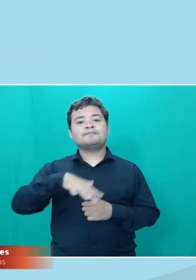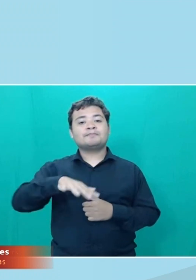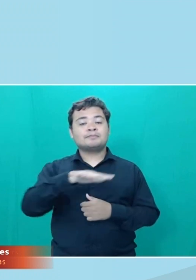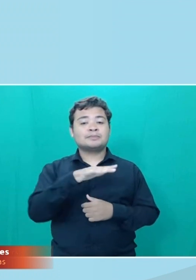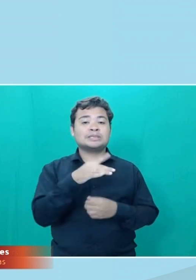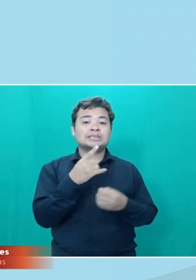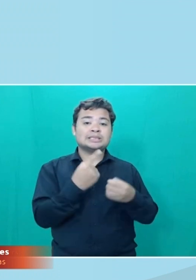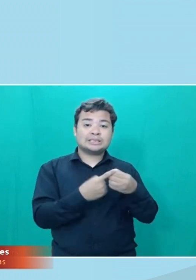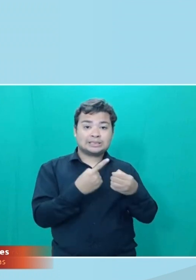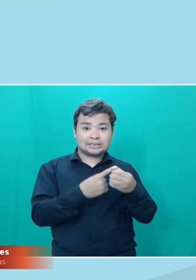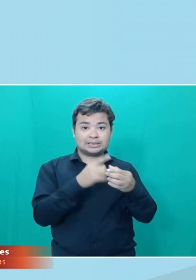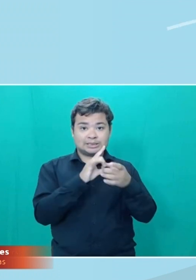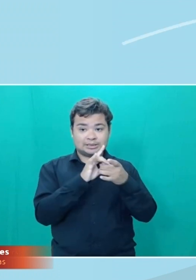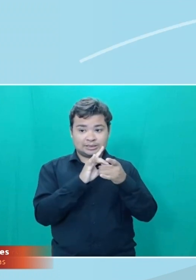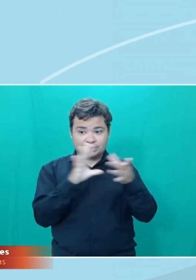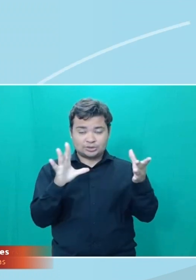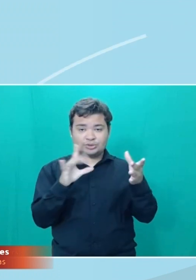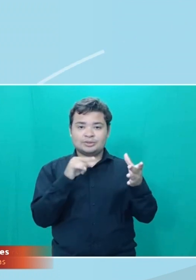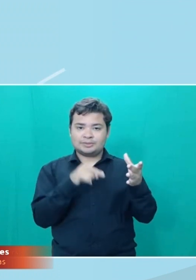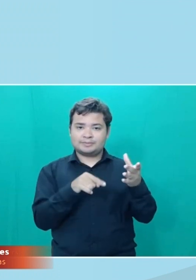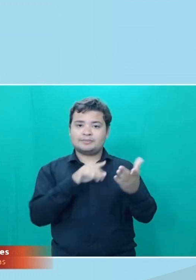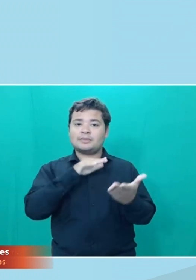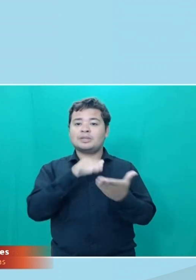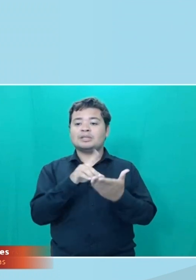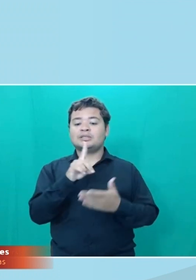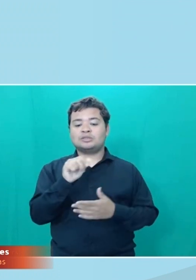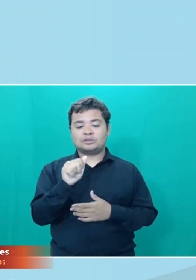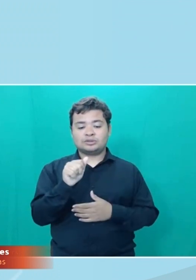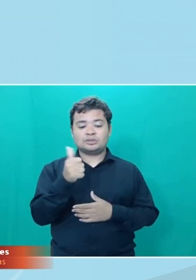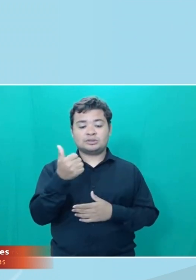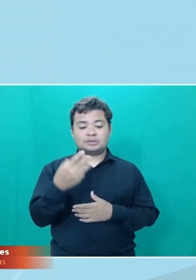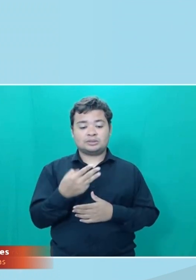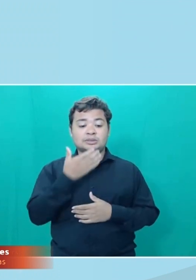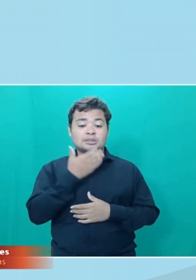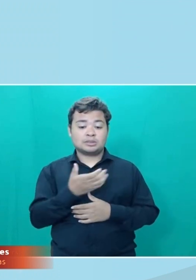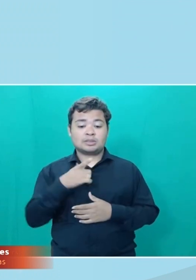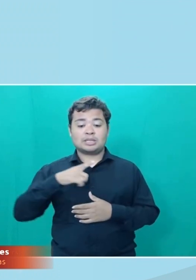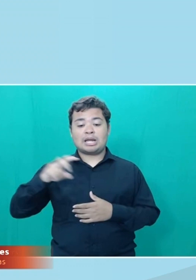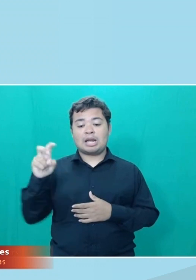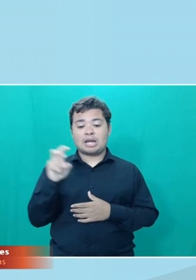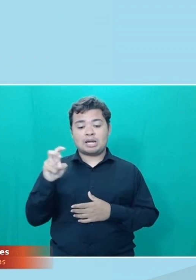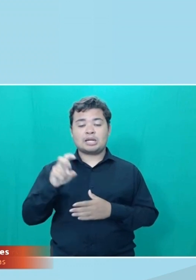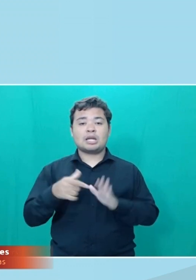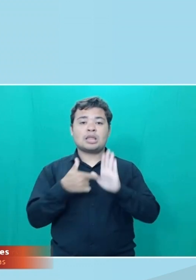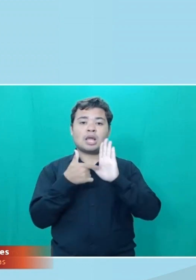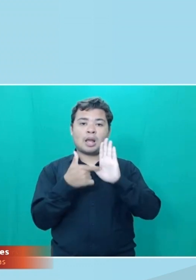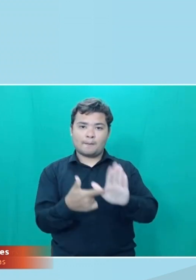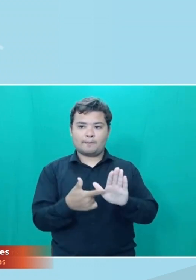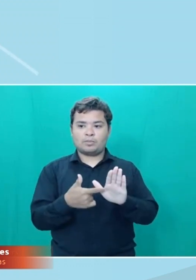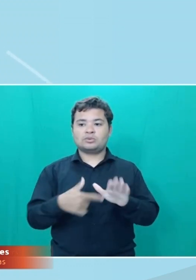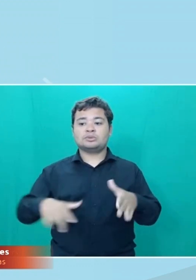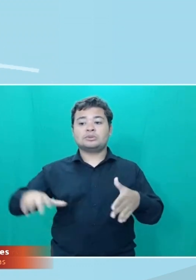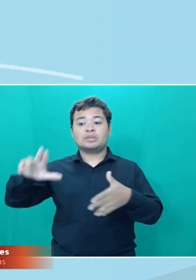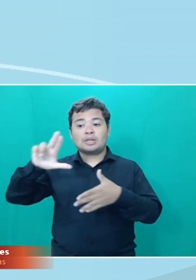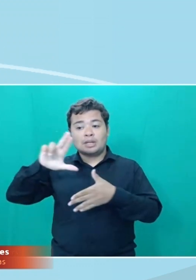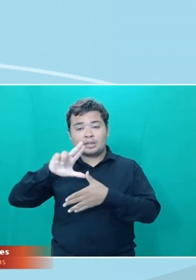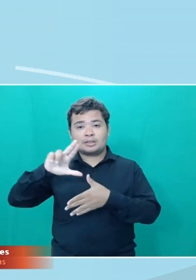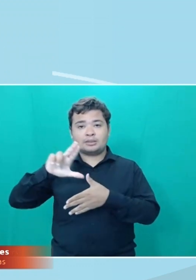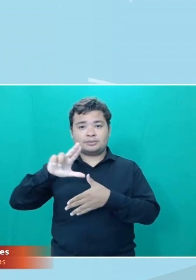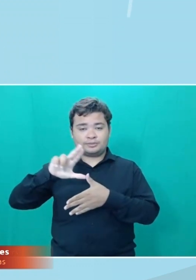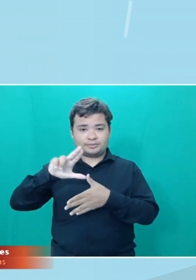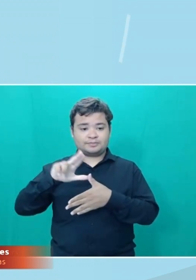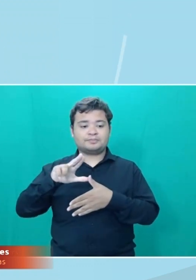realiza até o dia 13 de dezembro a 5ª Mostra Latino-Americana Internacional de Teatro Comunitário.